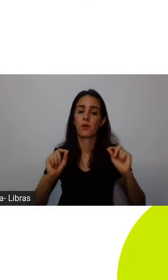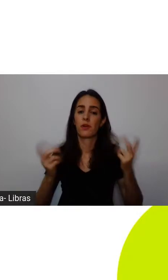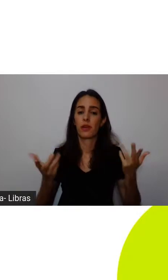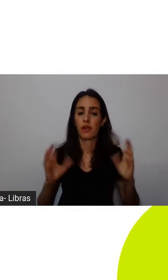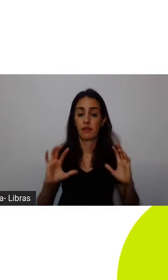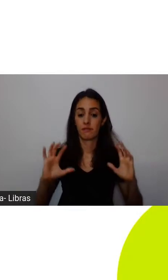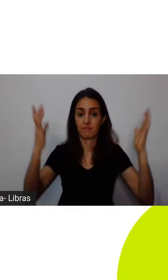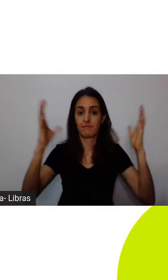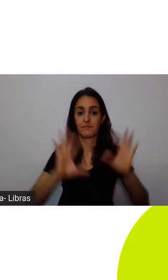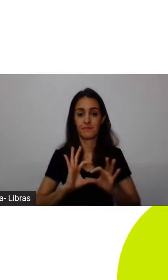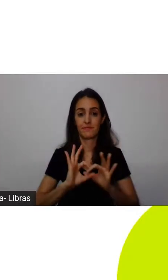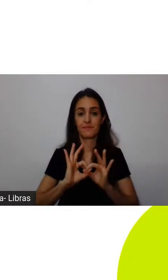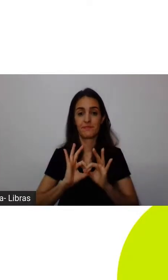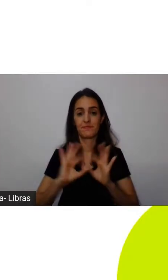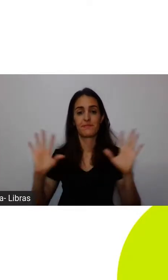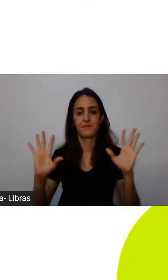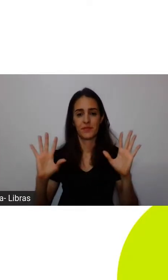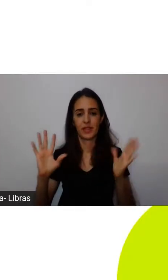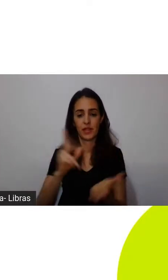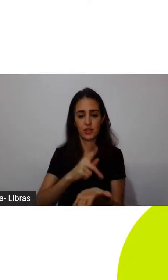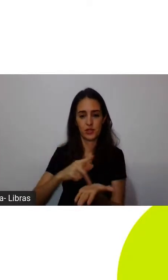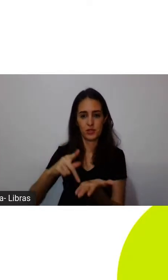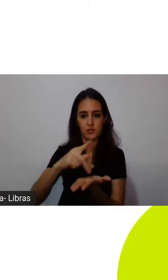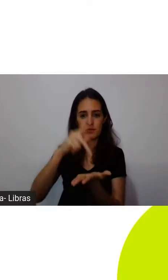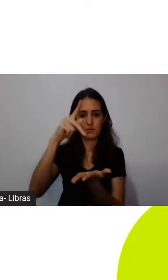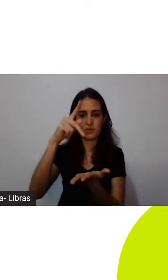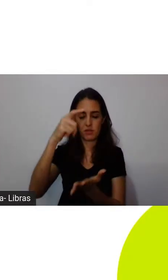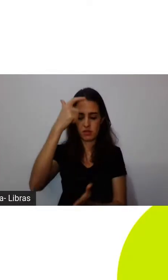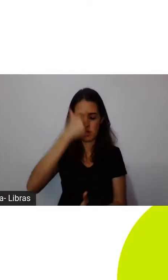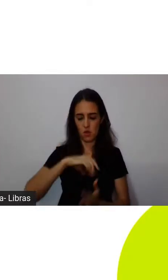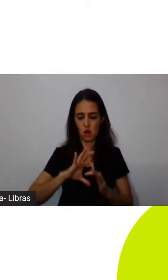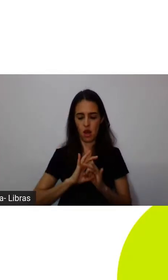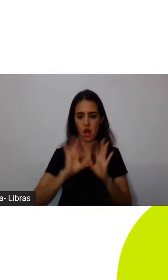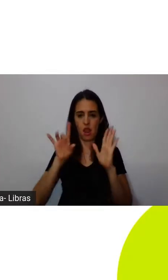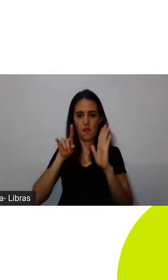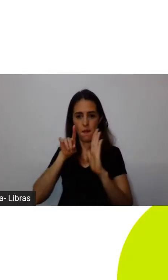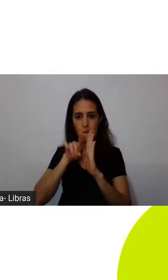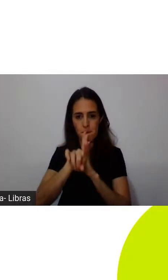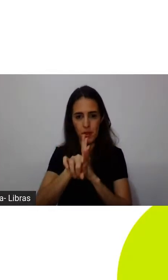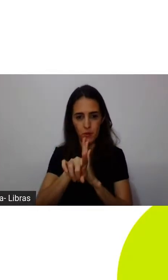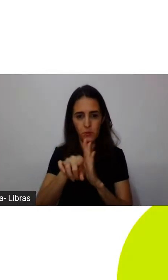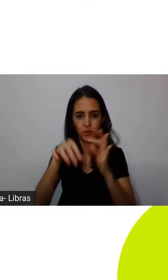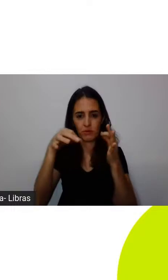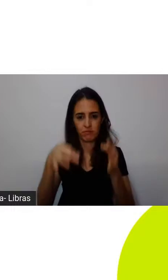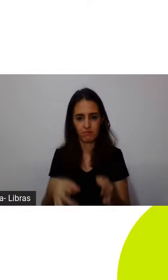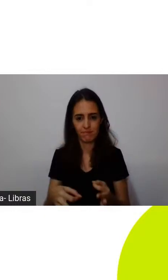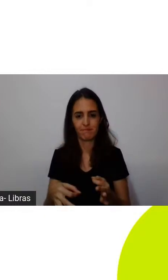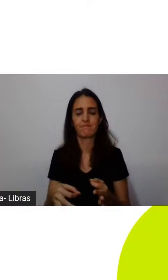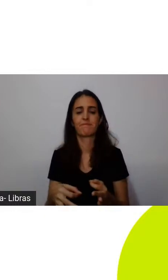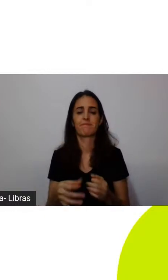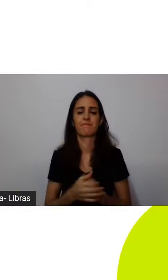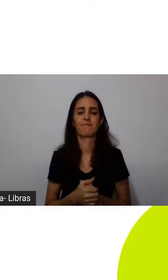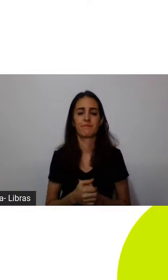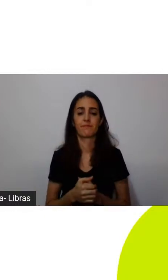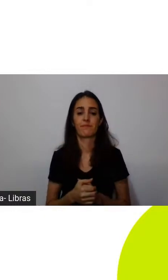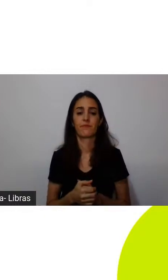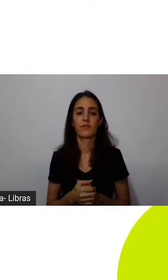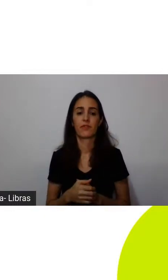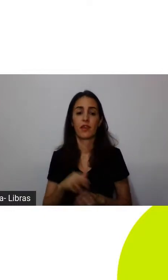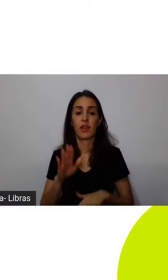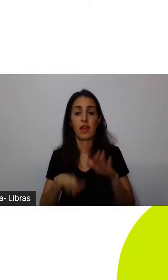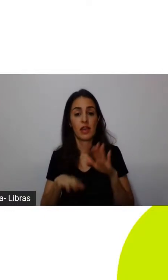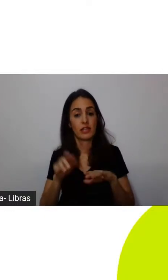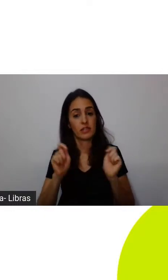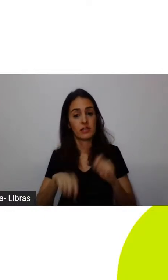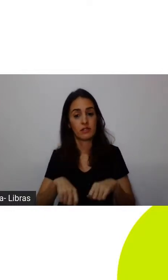sentido mais amplo. A liberdade de fazer perguntas, a liberdade de fazer o que é justo. Mesmo quando não for possível